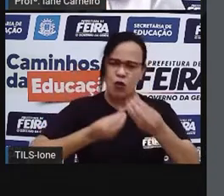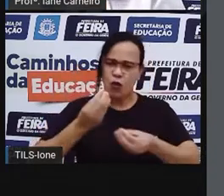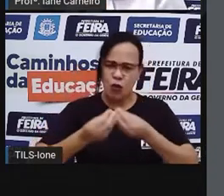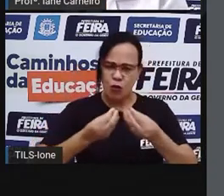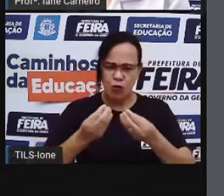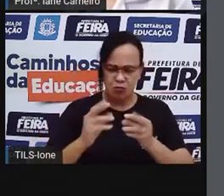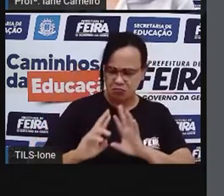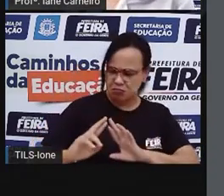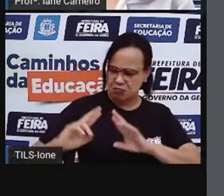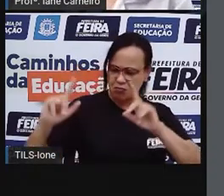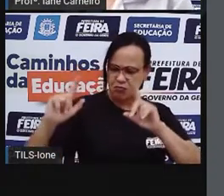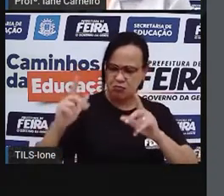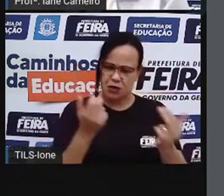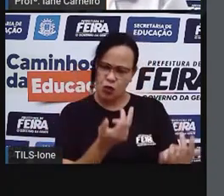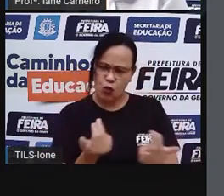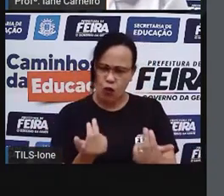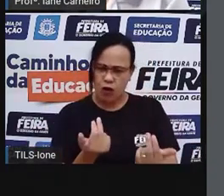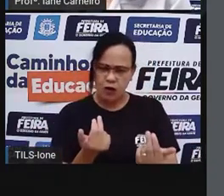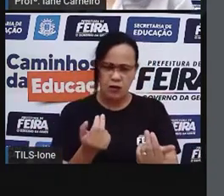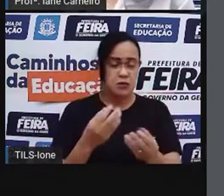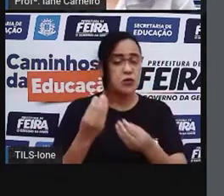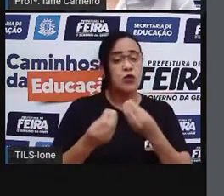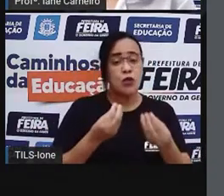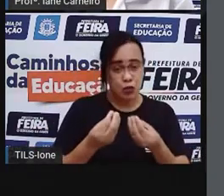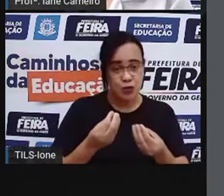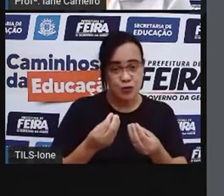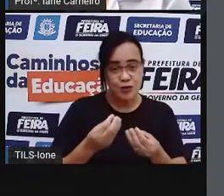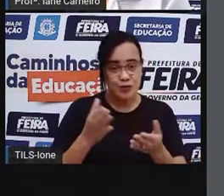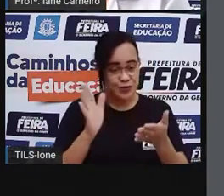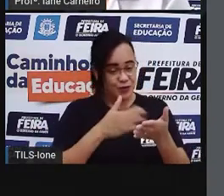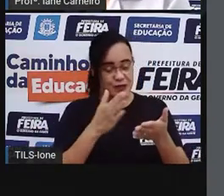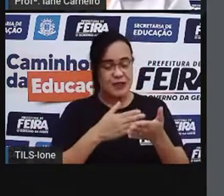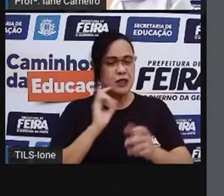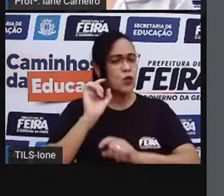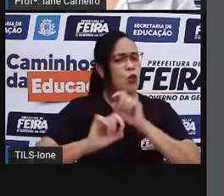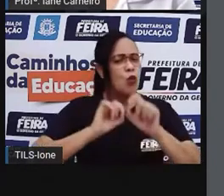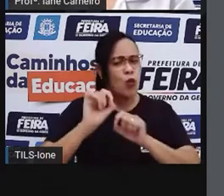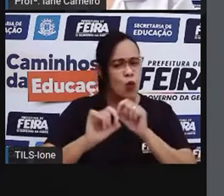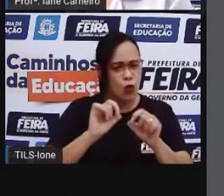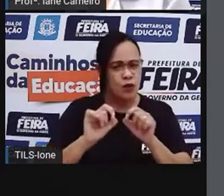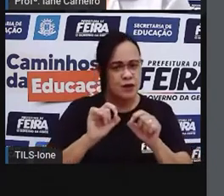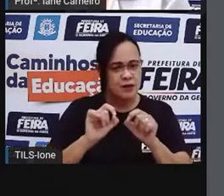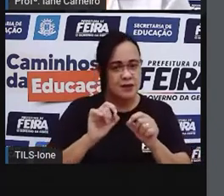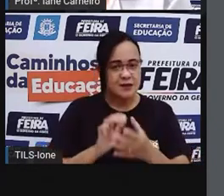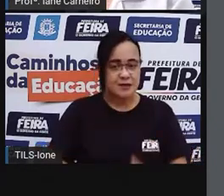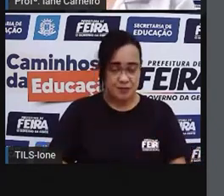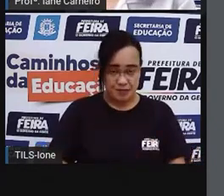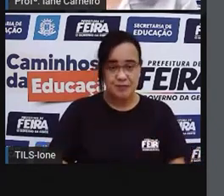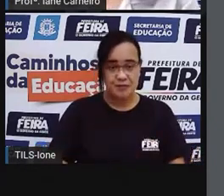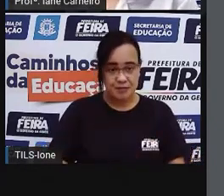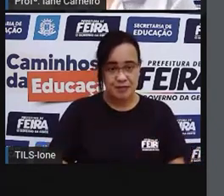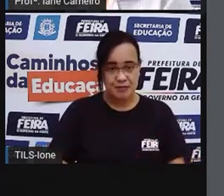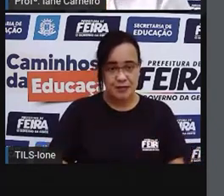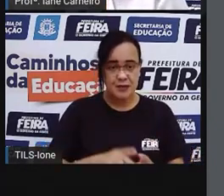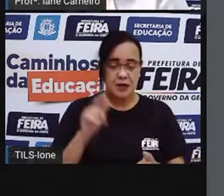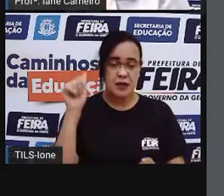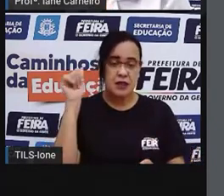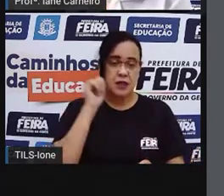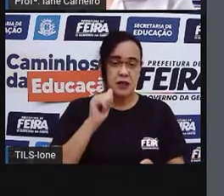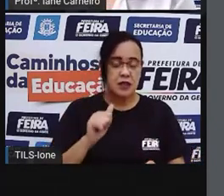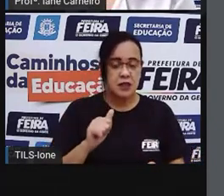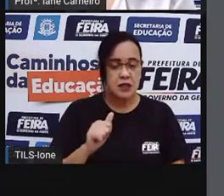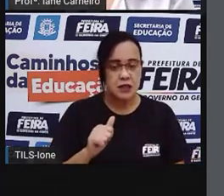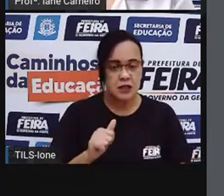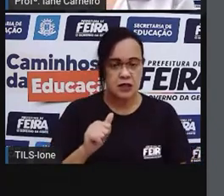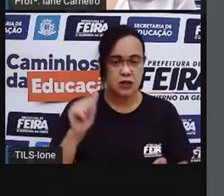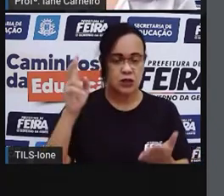Iguais, mas Diferente? O será que esse livro quer dizer? É um livro que foi escrito por Aert Guedes.